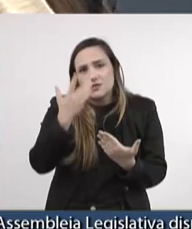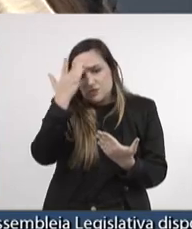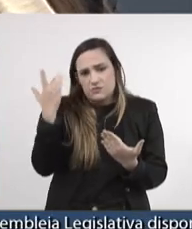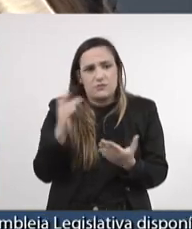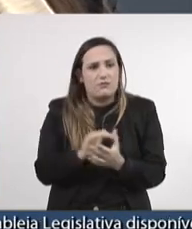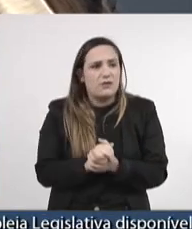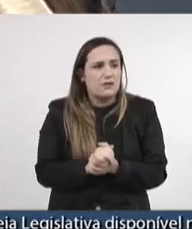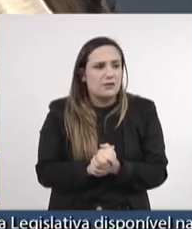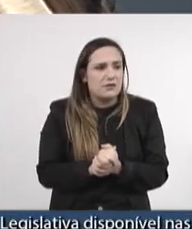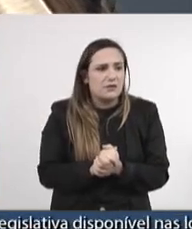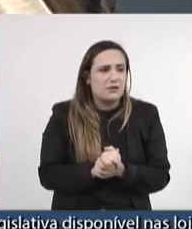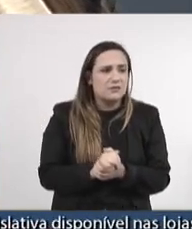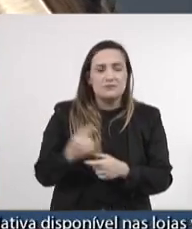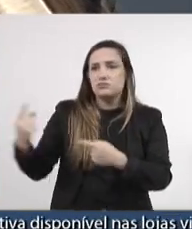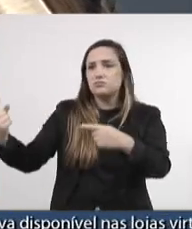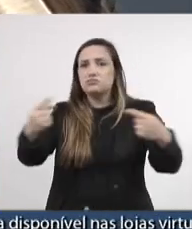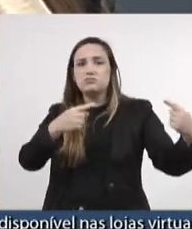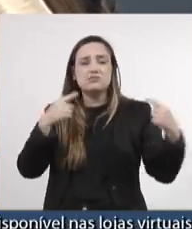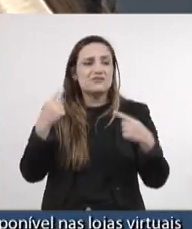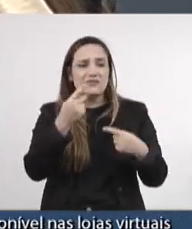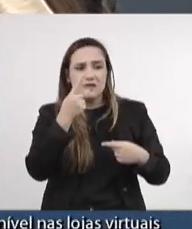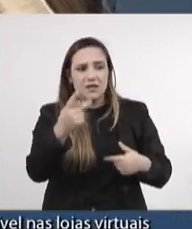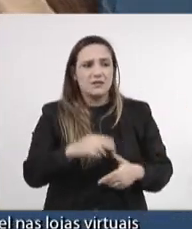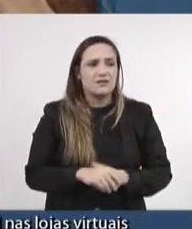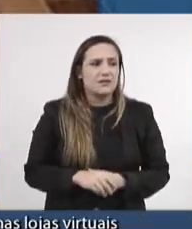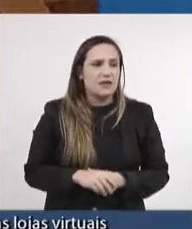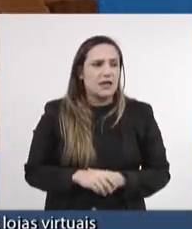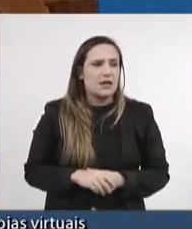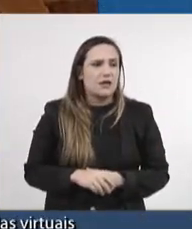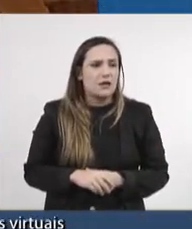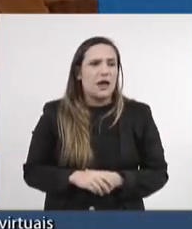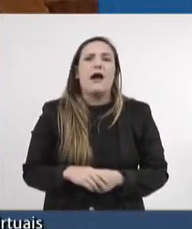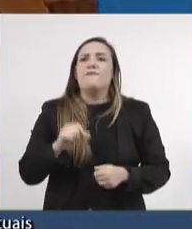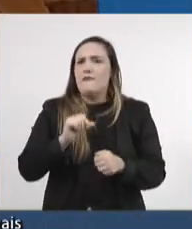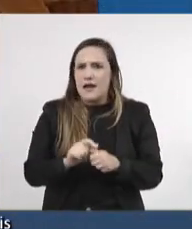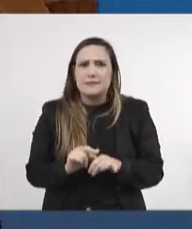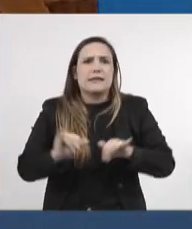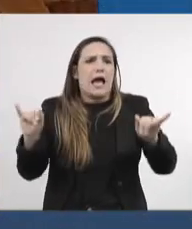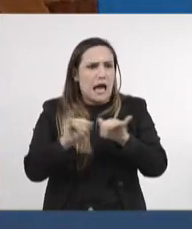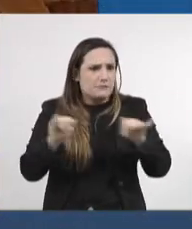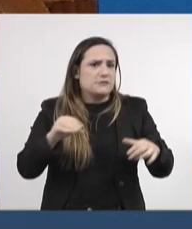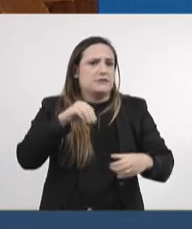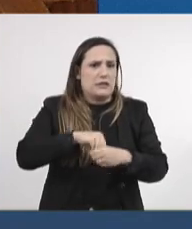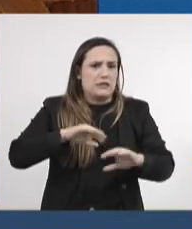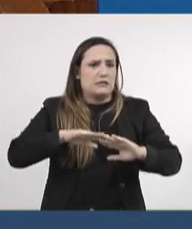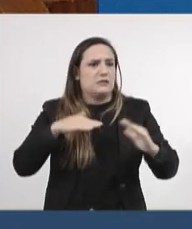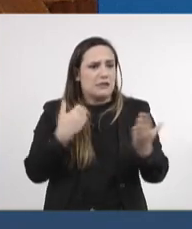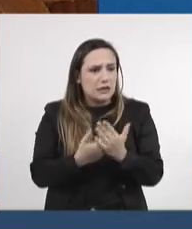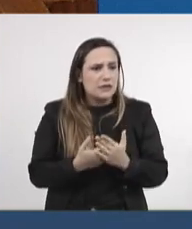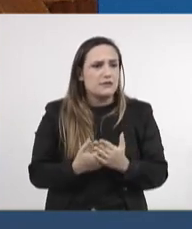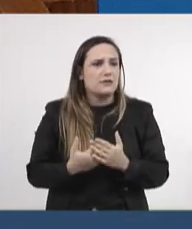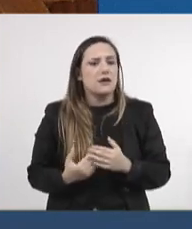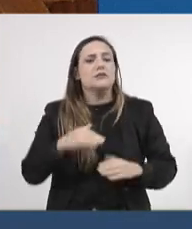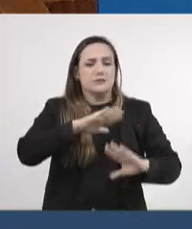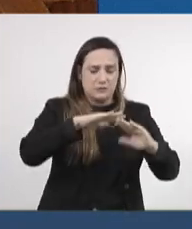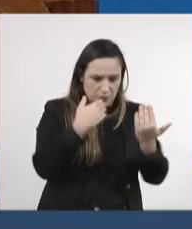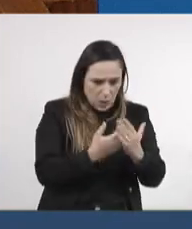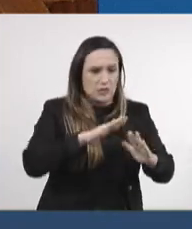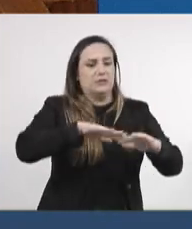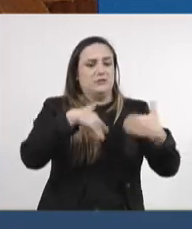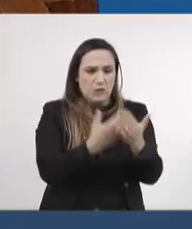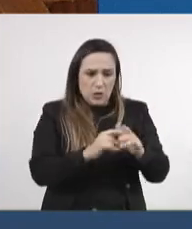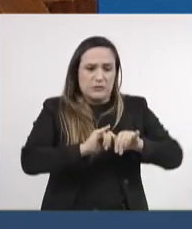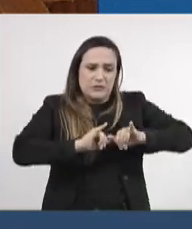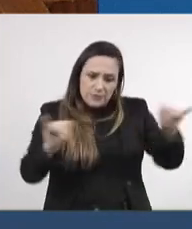dos debates a nível nacional e estadual é o seguinte, então vamos implementar campanha nas escolas, para, vamos voltar para as escolas, levar